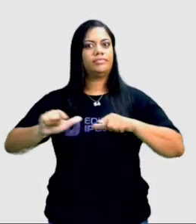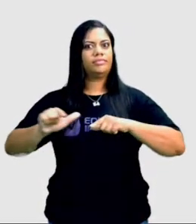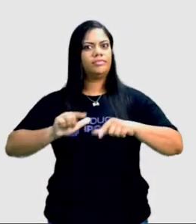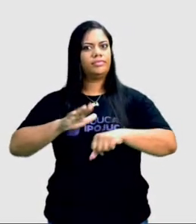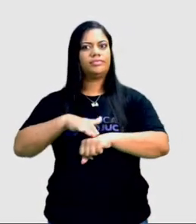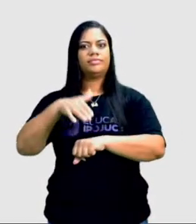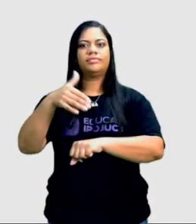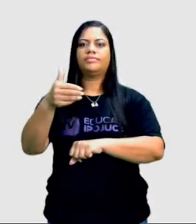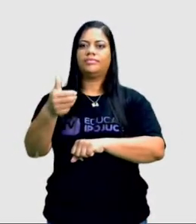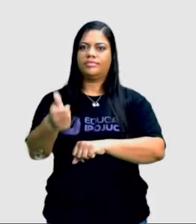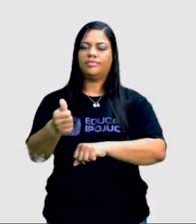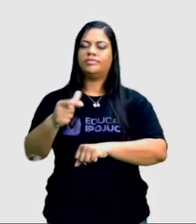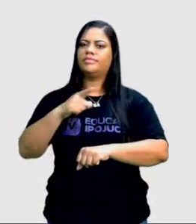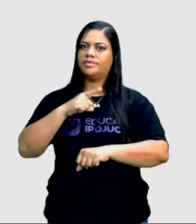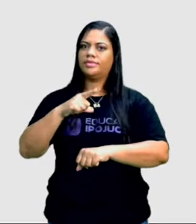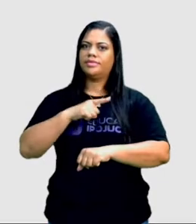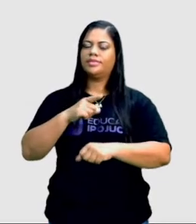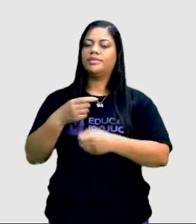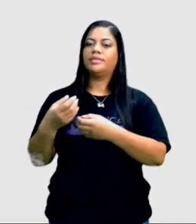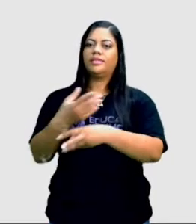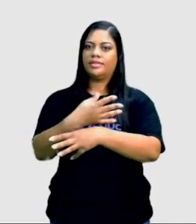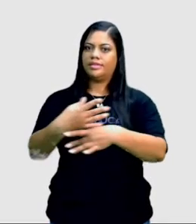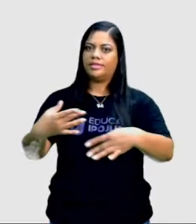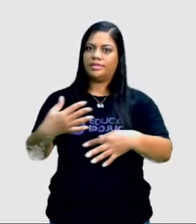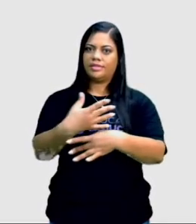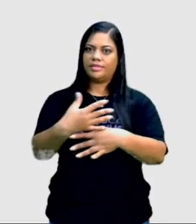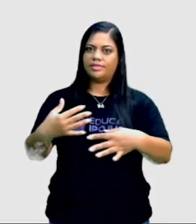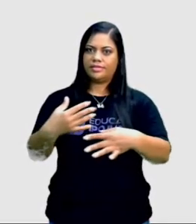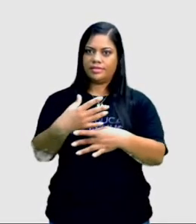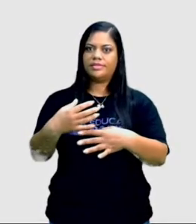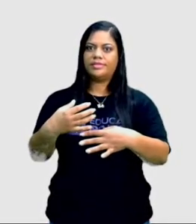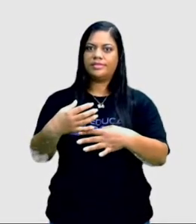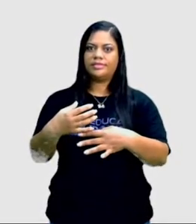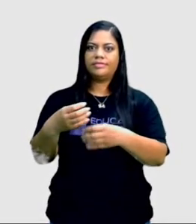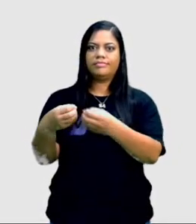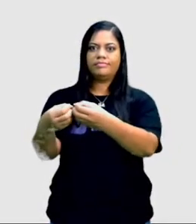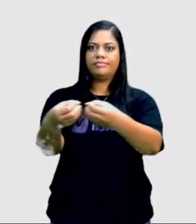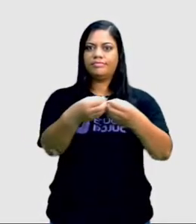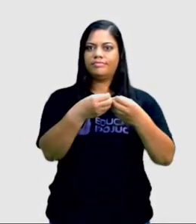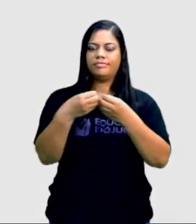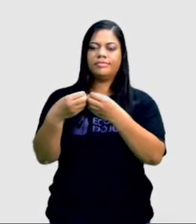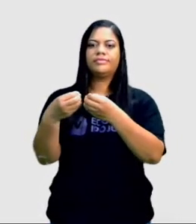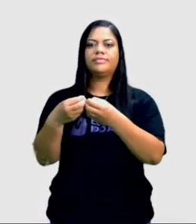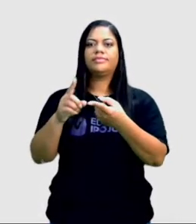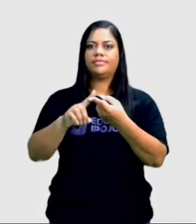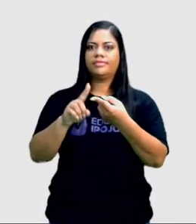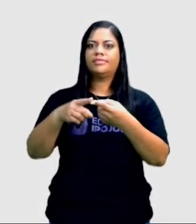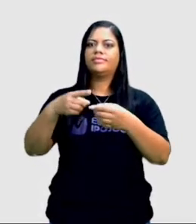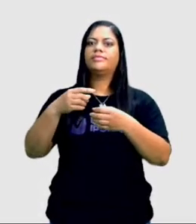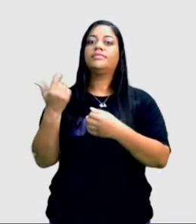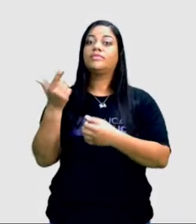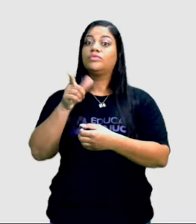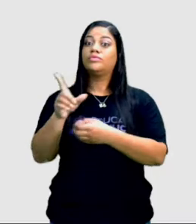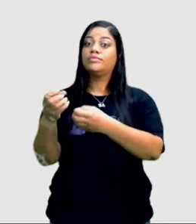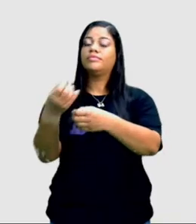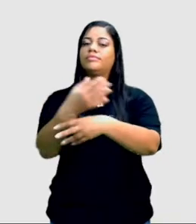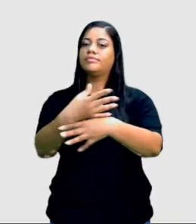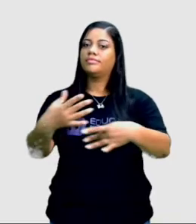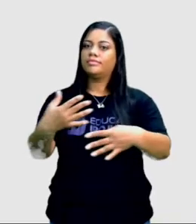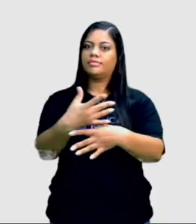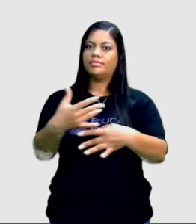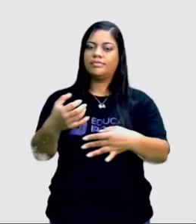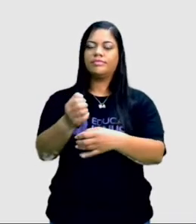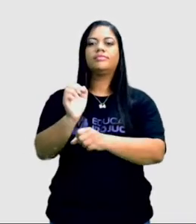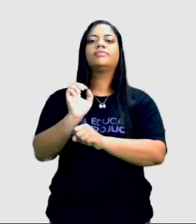melhor, tem os distritos, as cidades centrais e temos os distritos. Esses distritos, eles vão